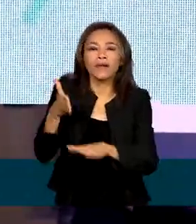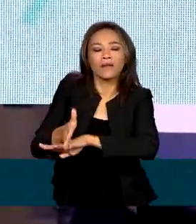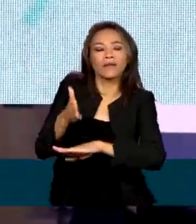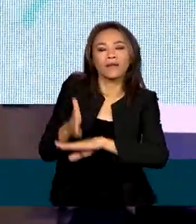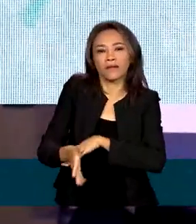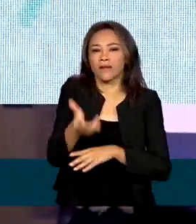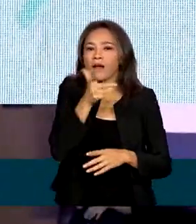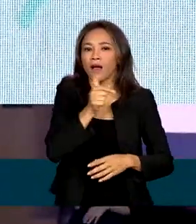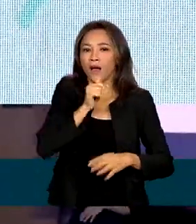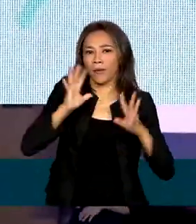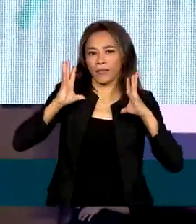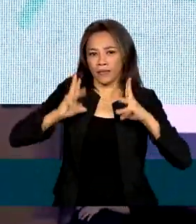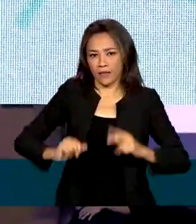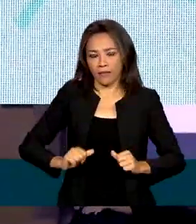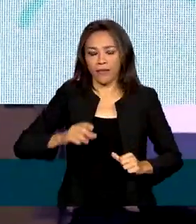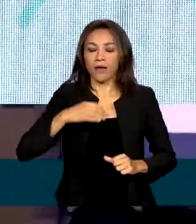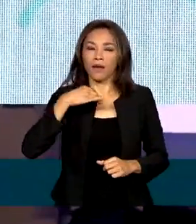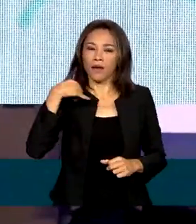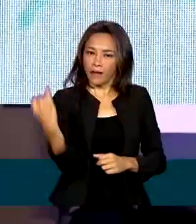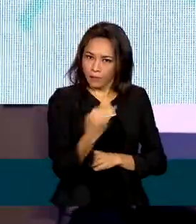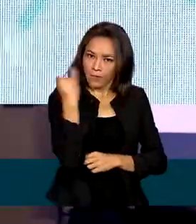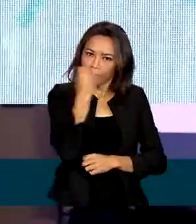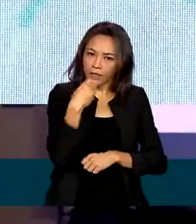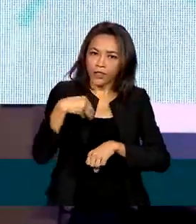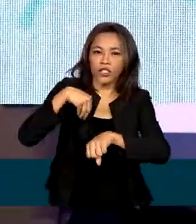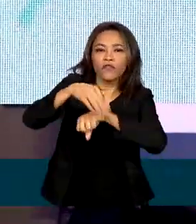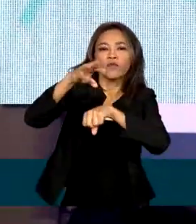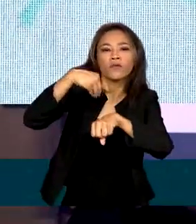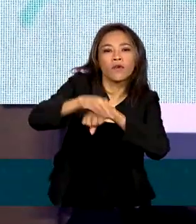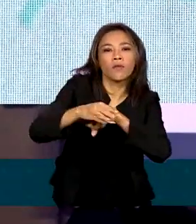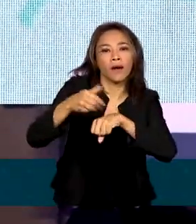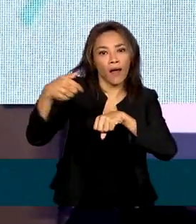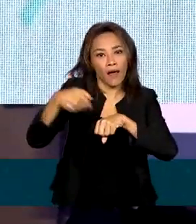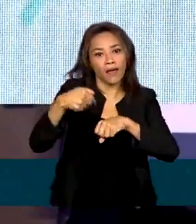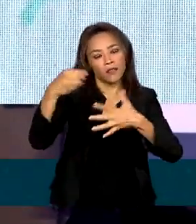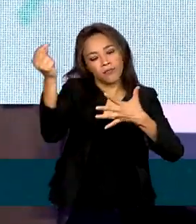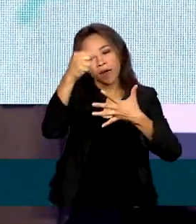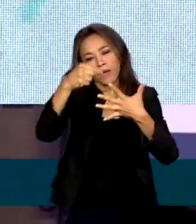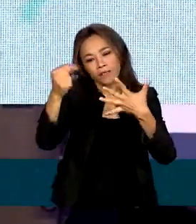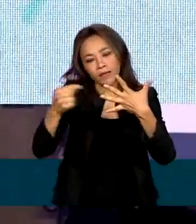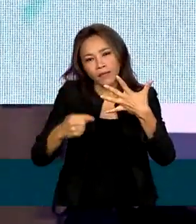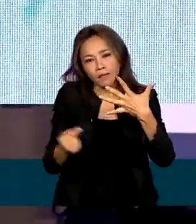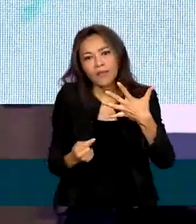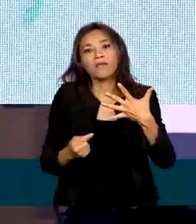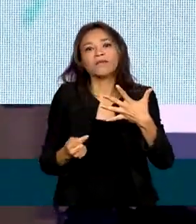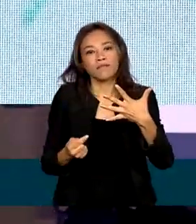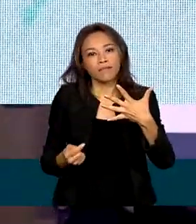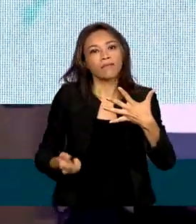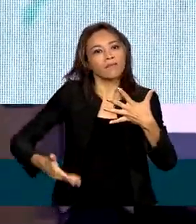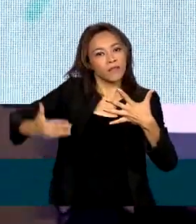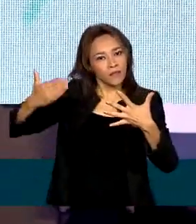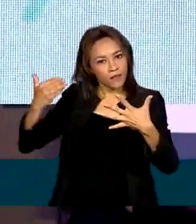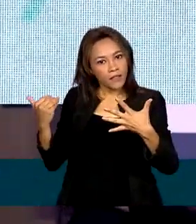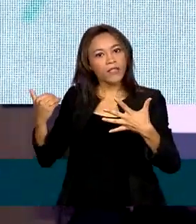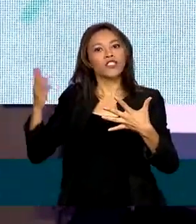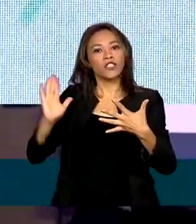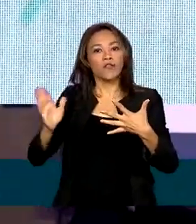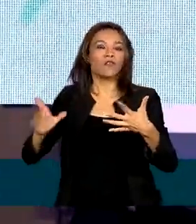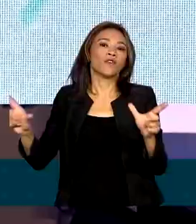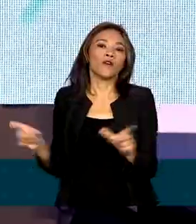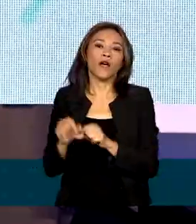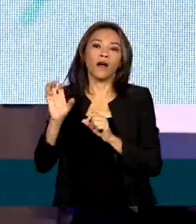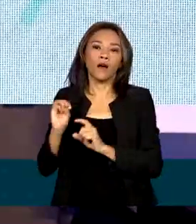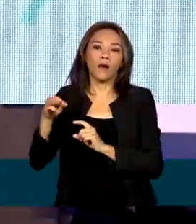muito importante demarcarmos esses dados, uma vez que, segundo declarou a Organização Mundial de